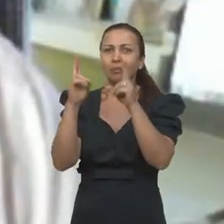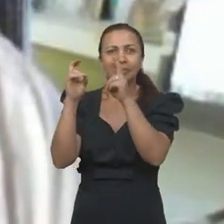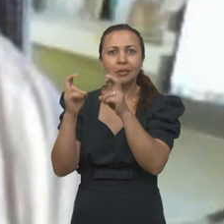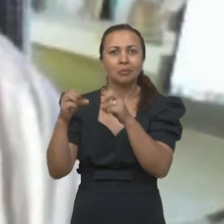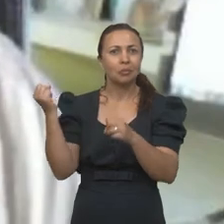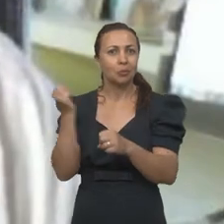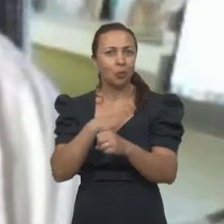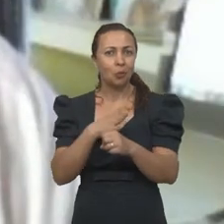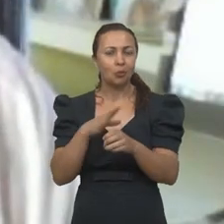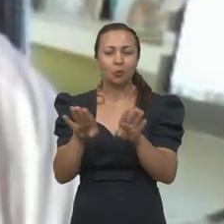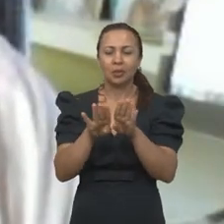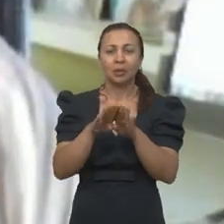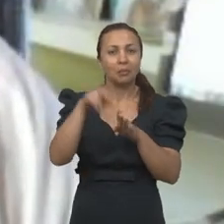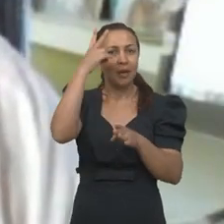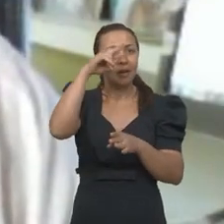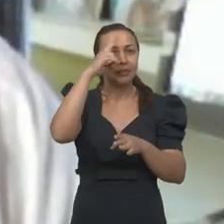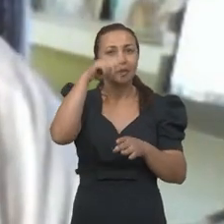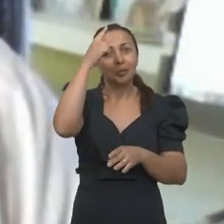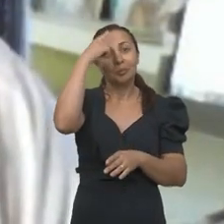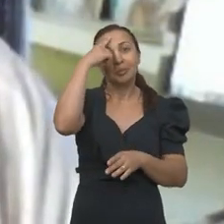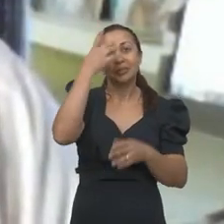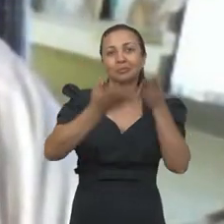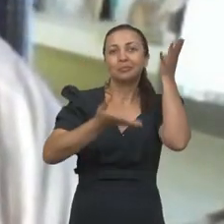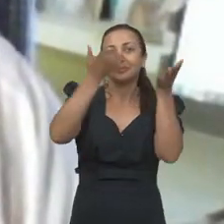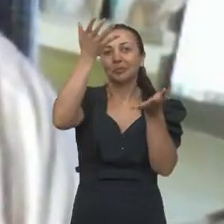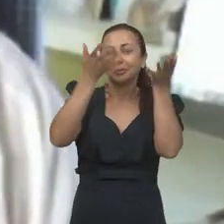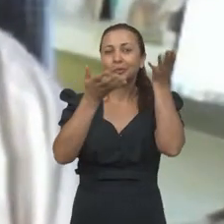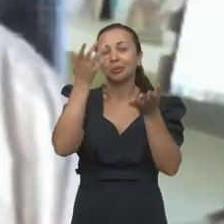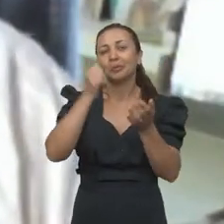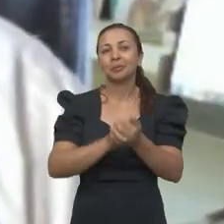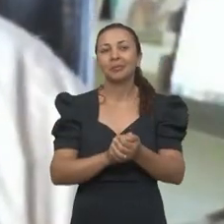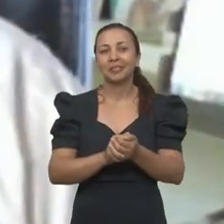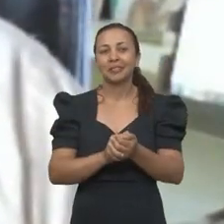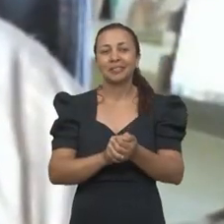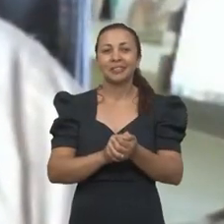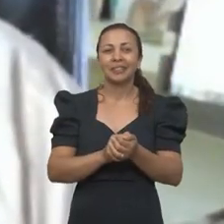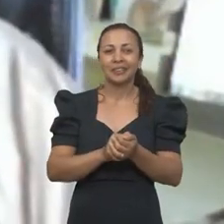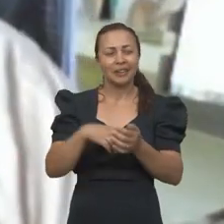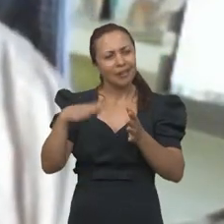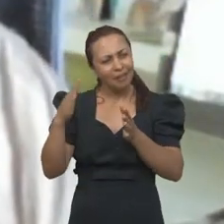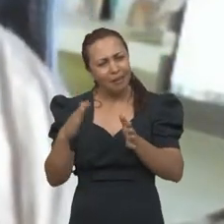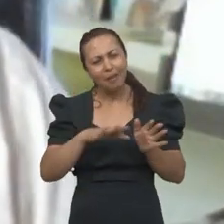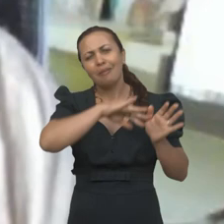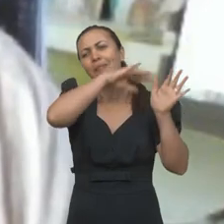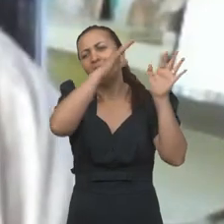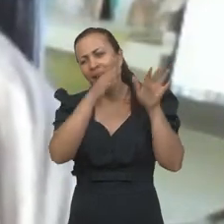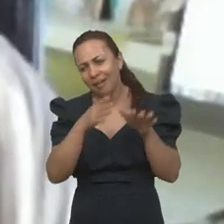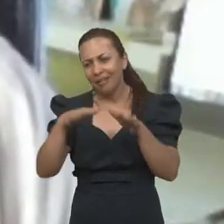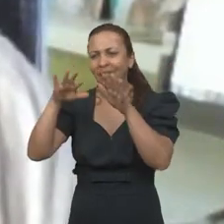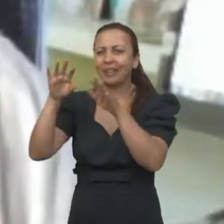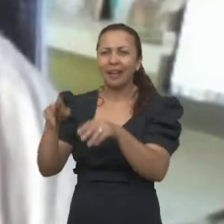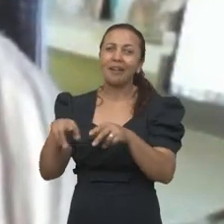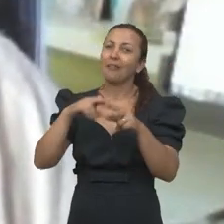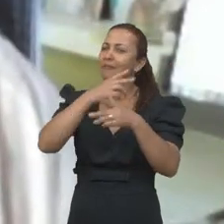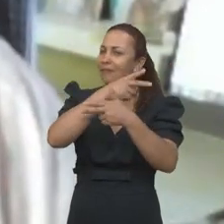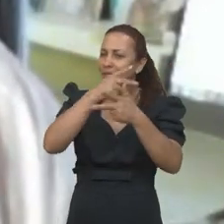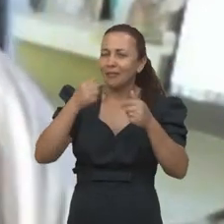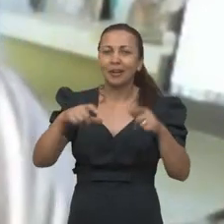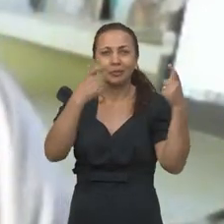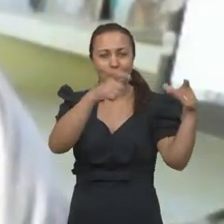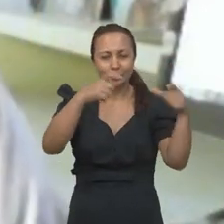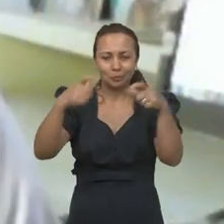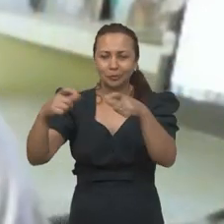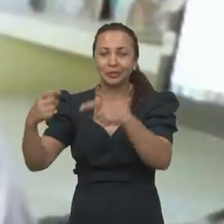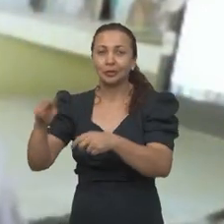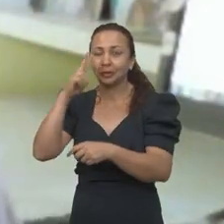novo e, ao mesmo tempo, a história do pensamento econômico, que deu para passear por várias formas de ver. Como nós